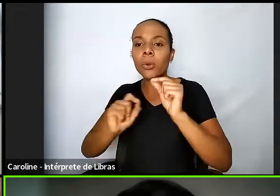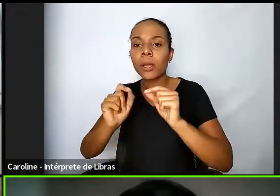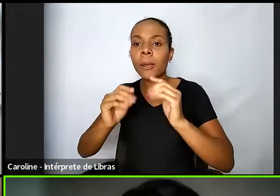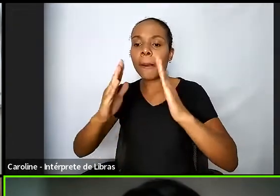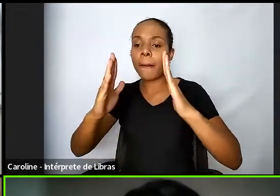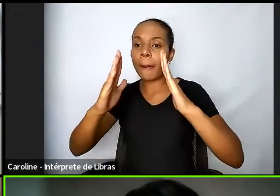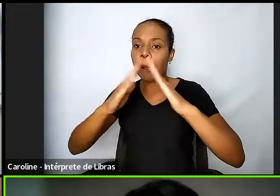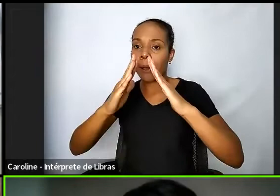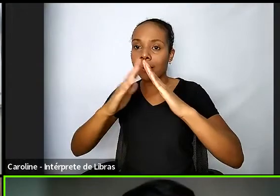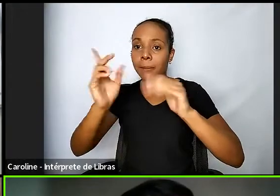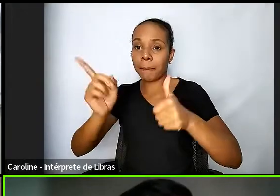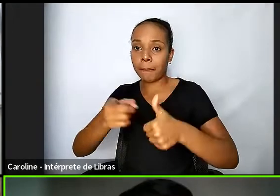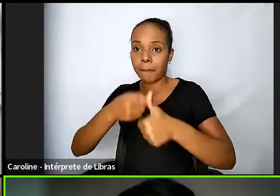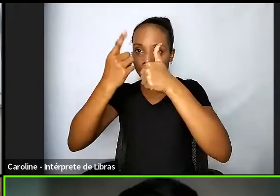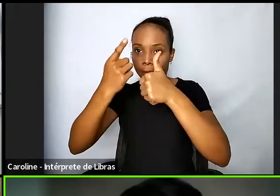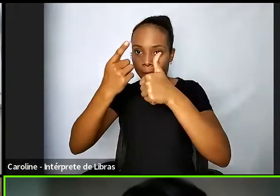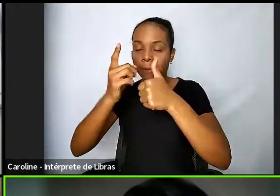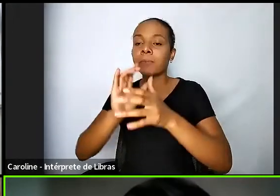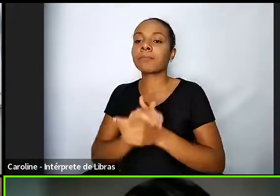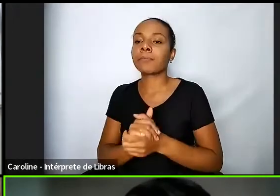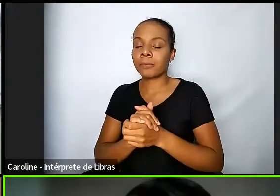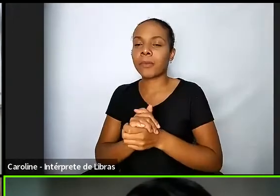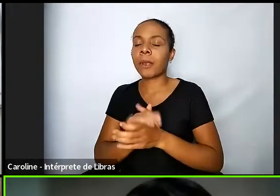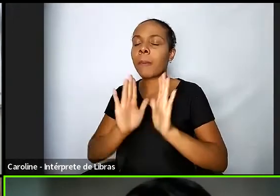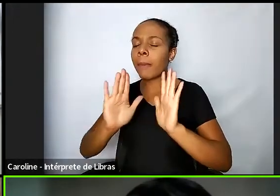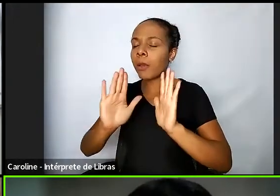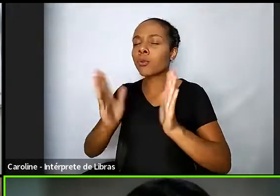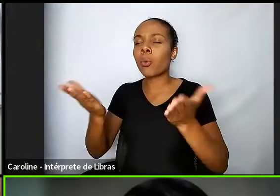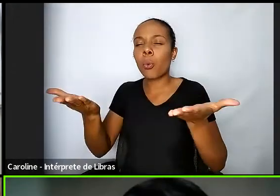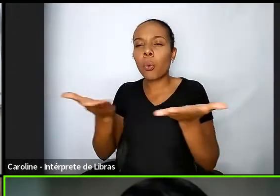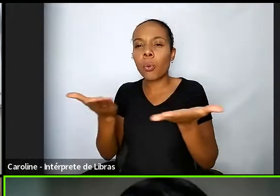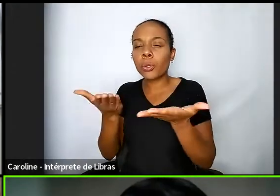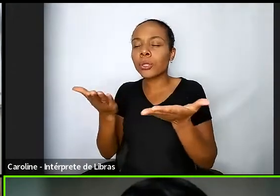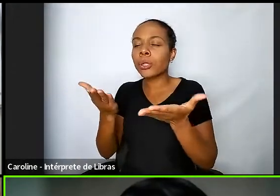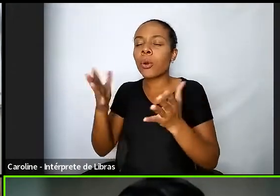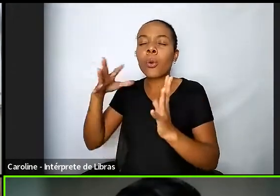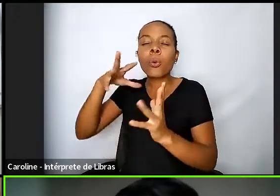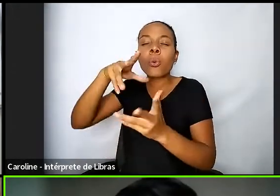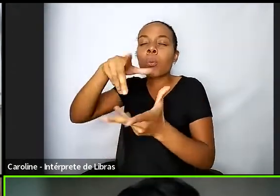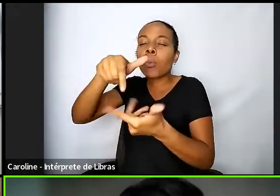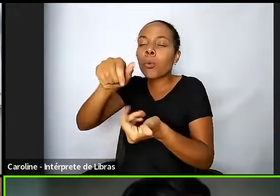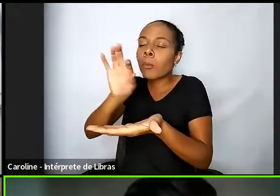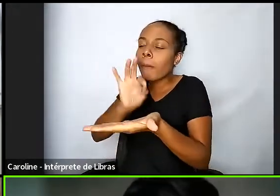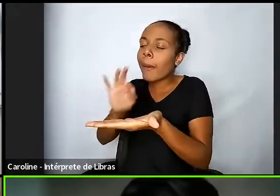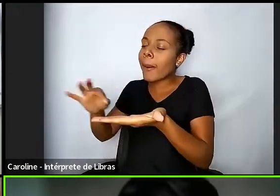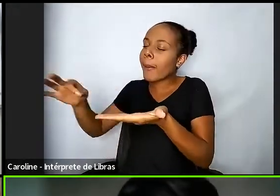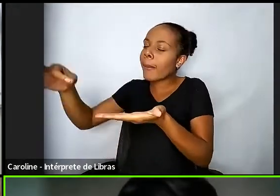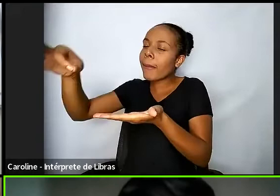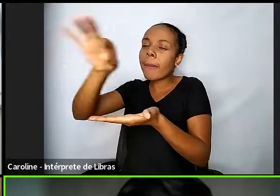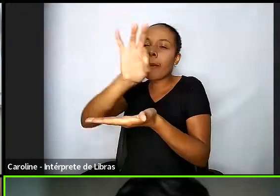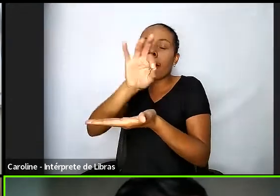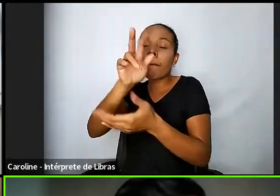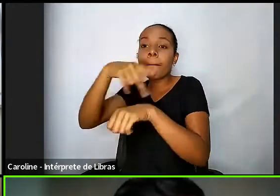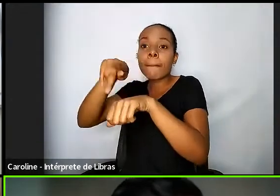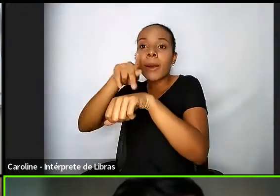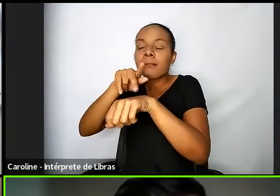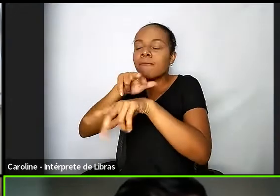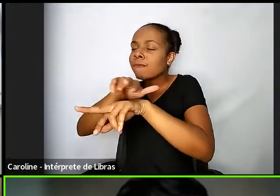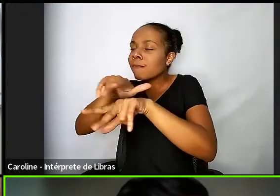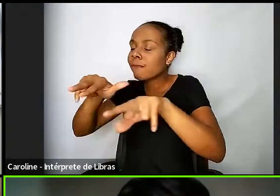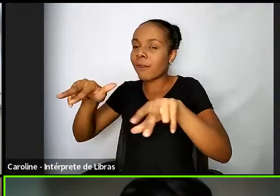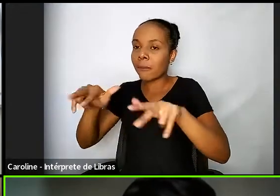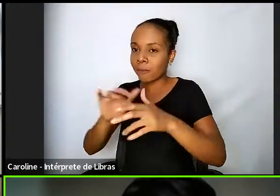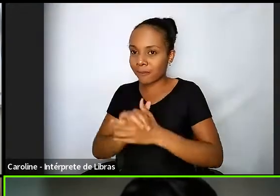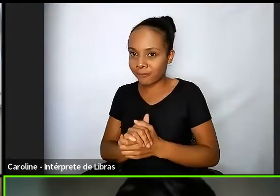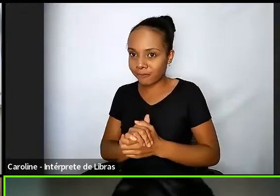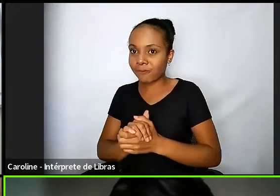está presente em diversos países do mundo diversos países do mundo basicamente né o que esse